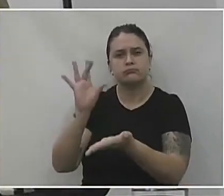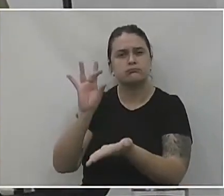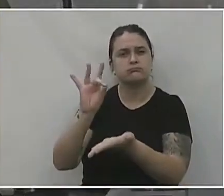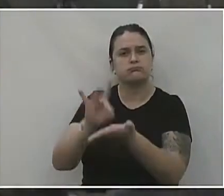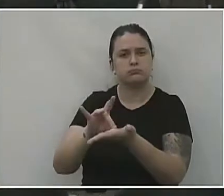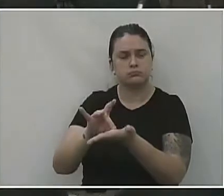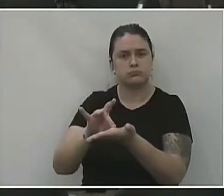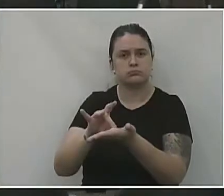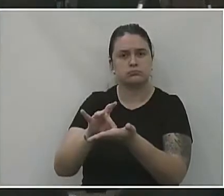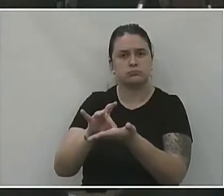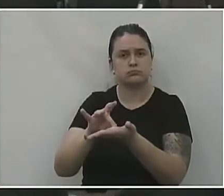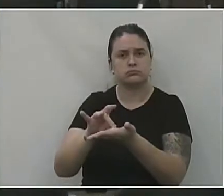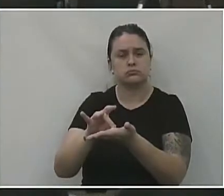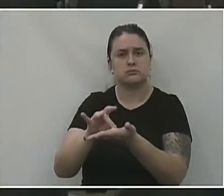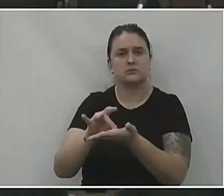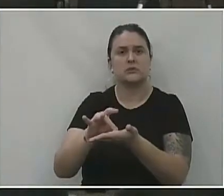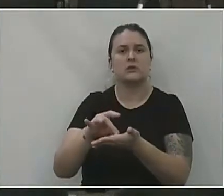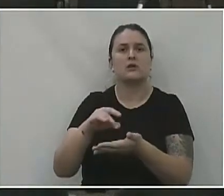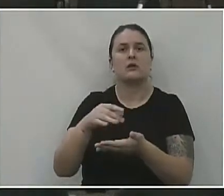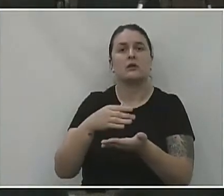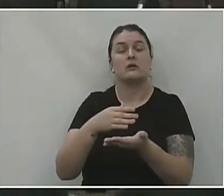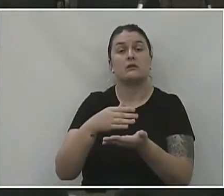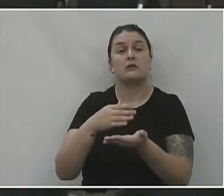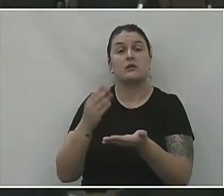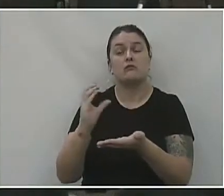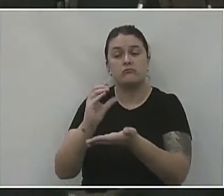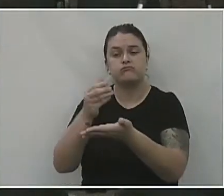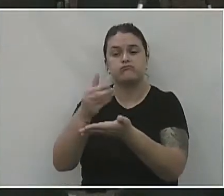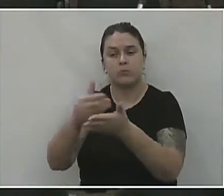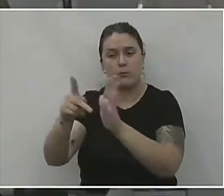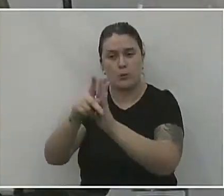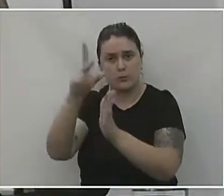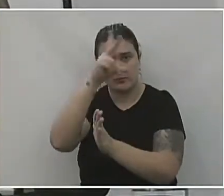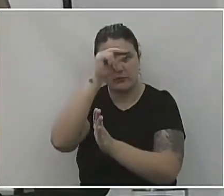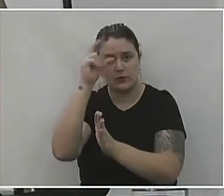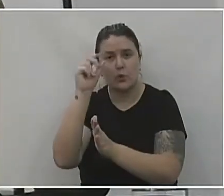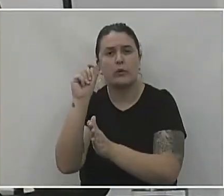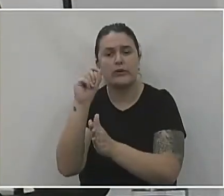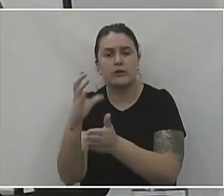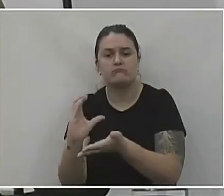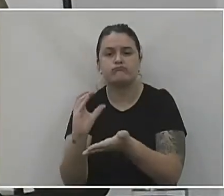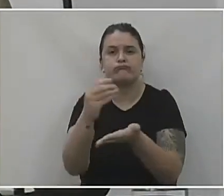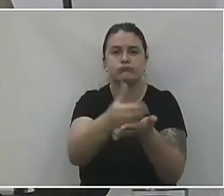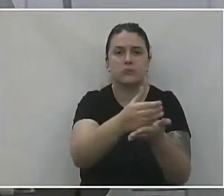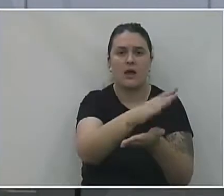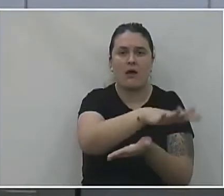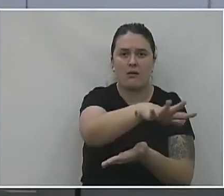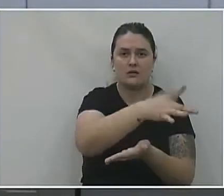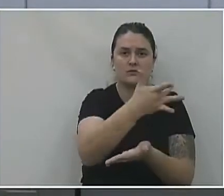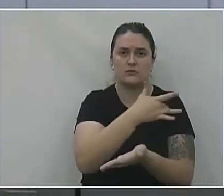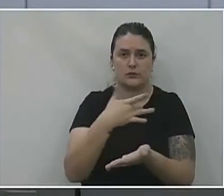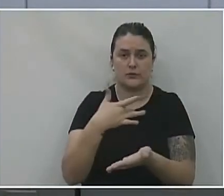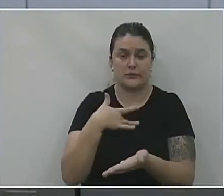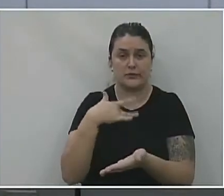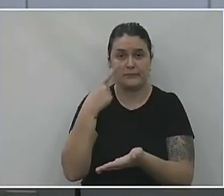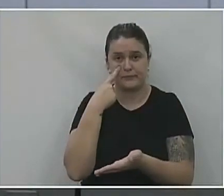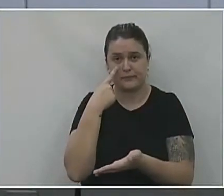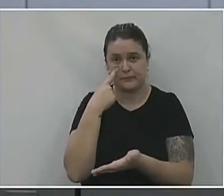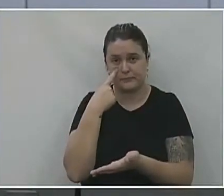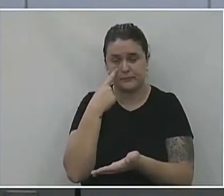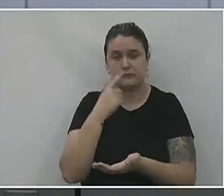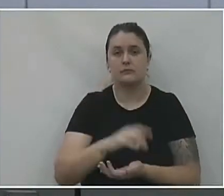entrou nos cofres da administração pública e o que foi destinado à saúde efetivamente. Então aqui nós temos